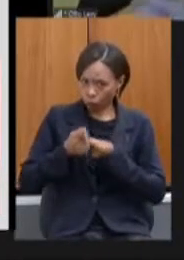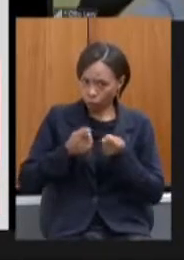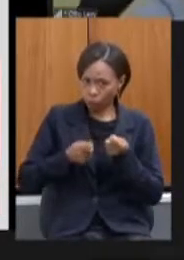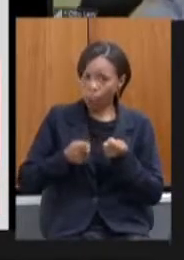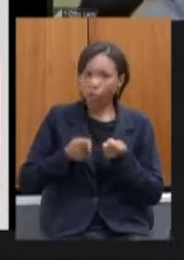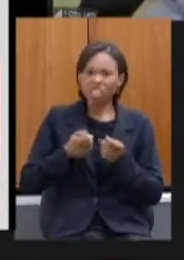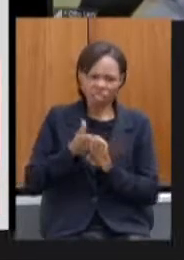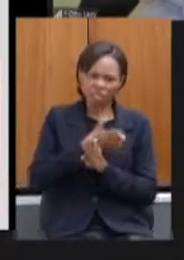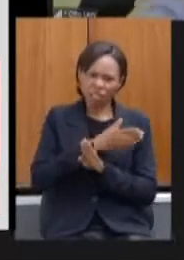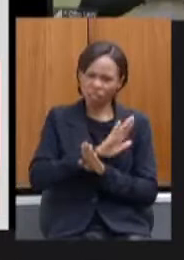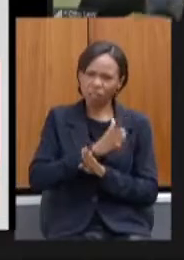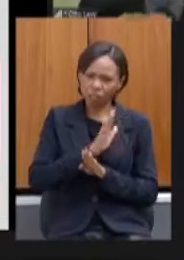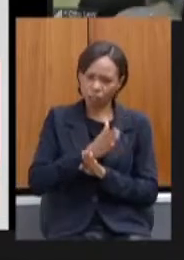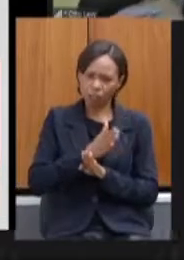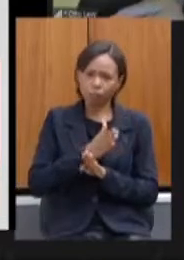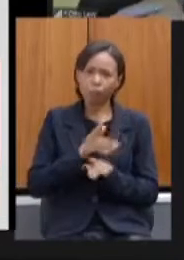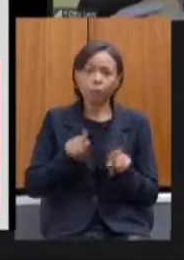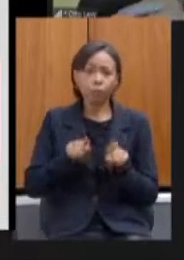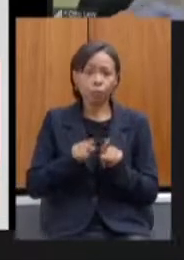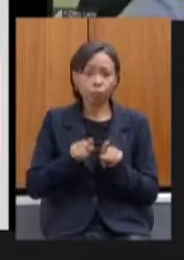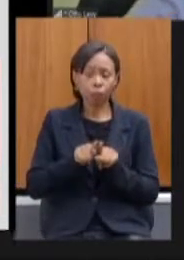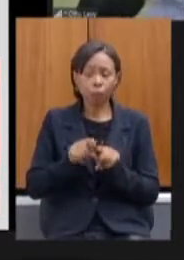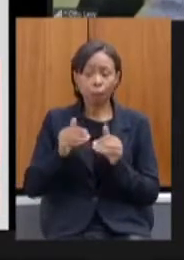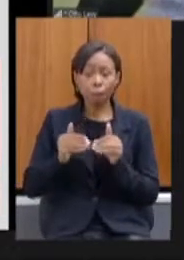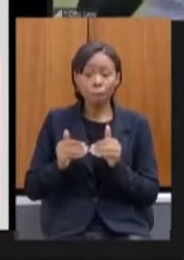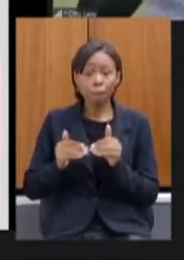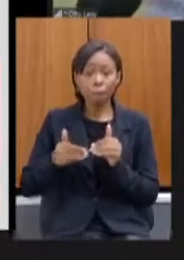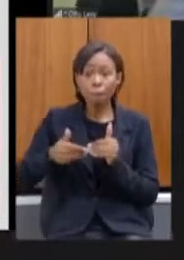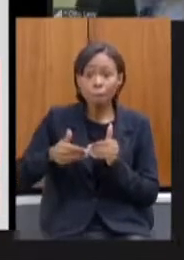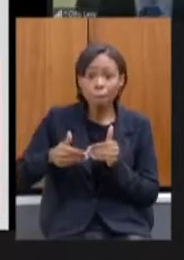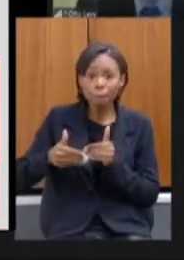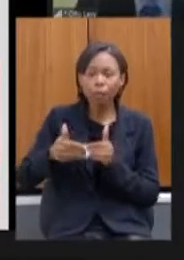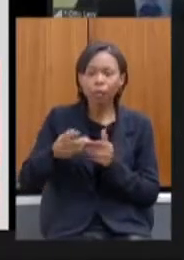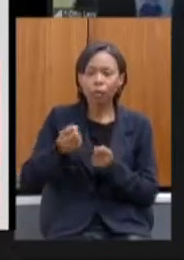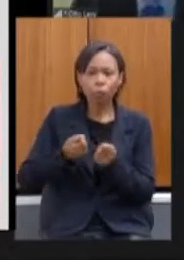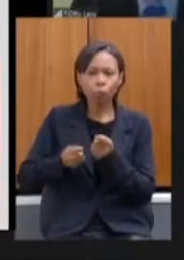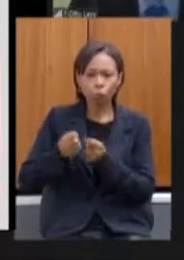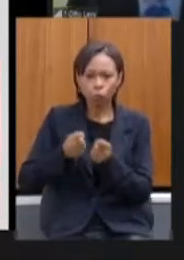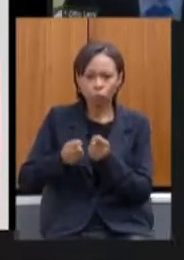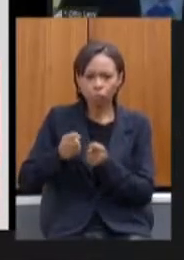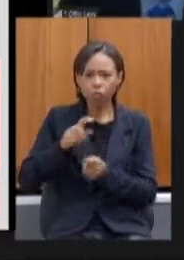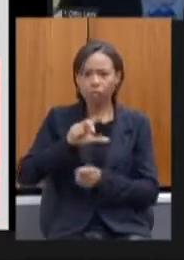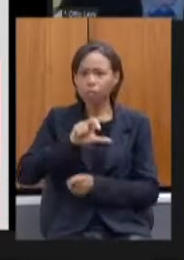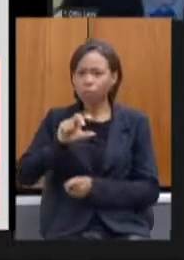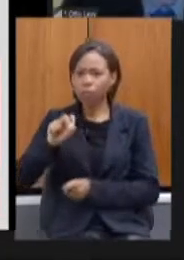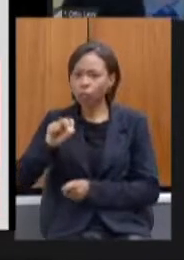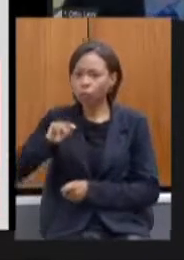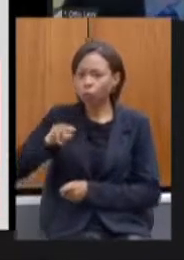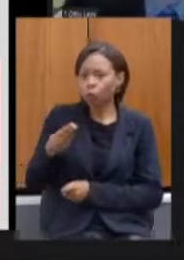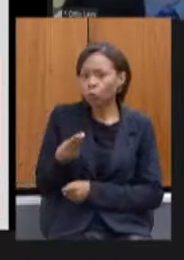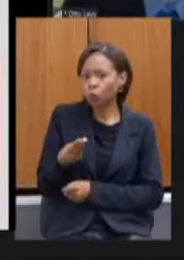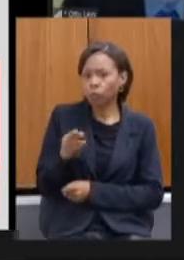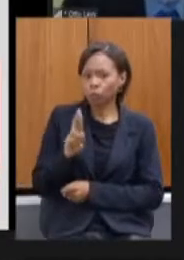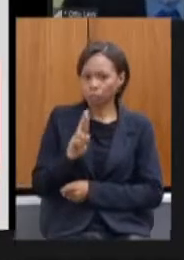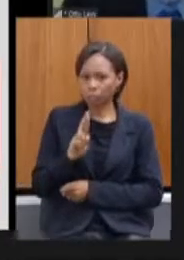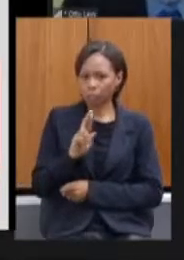momento espera-se uma economia adicional de cerca de 500 milhões de reais por ano